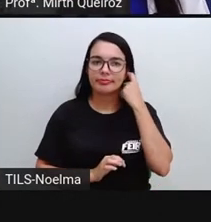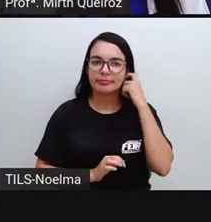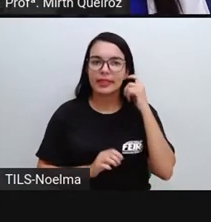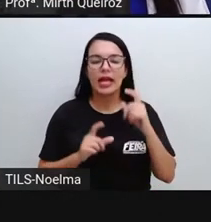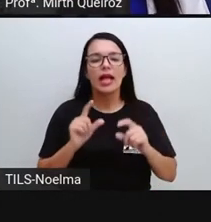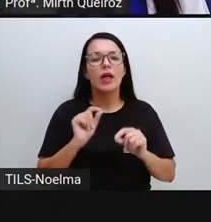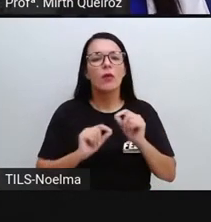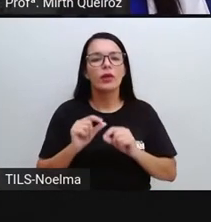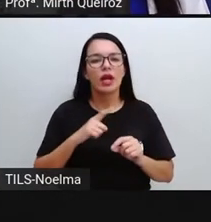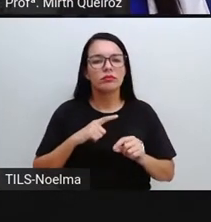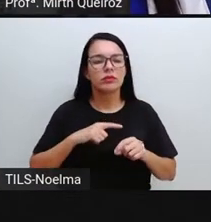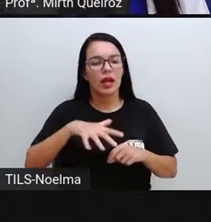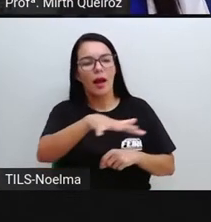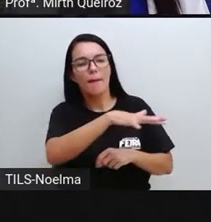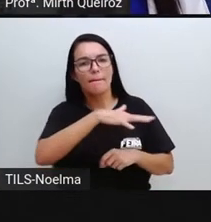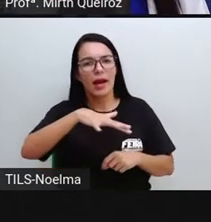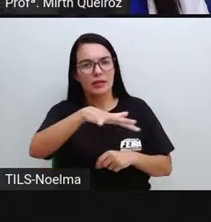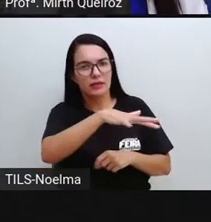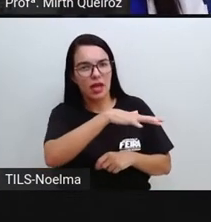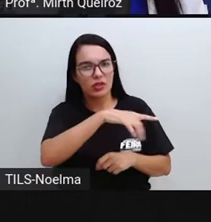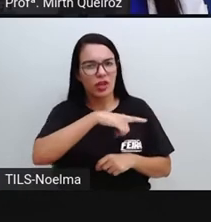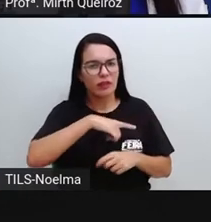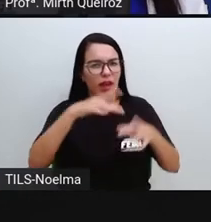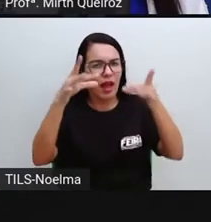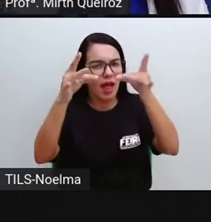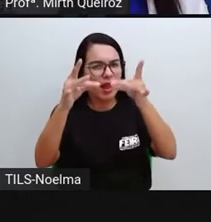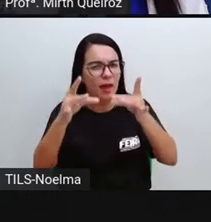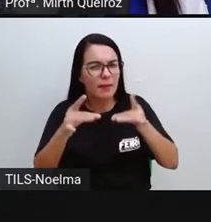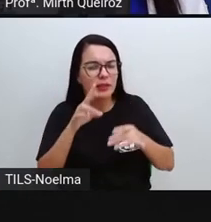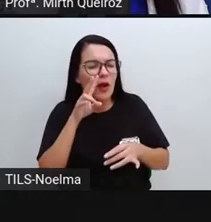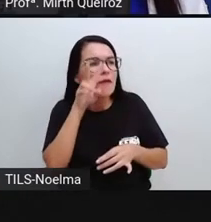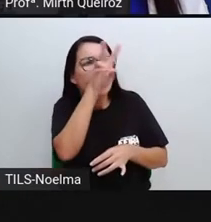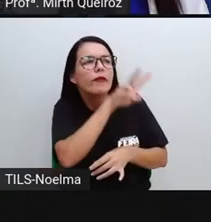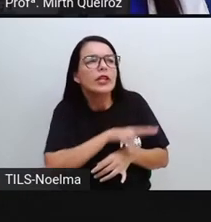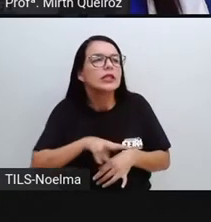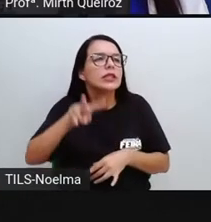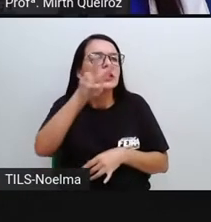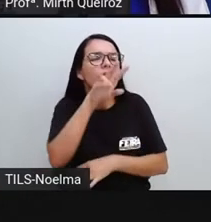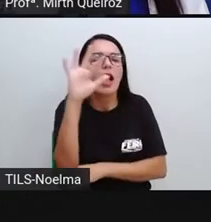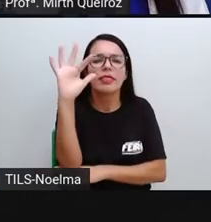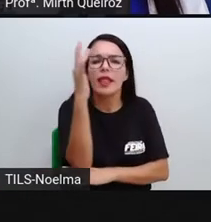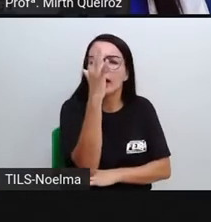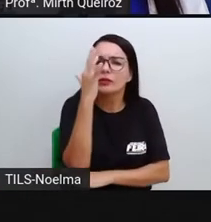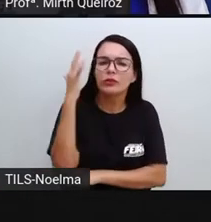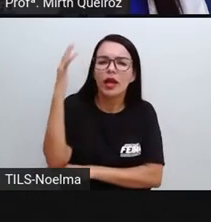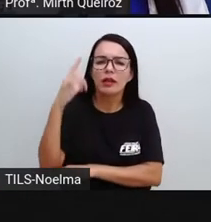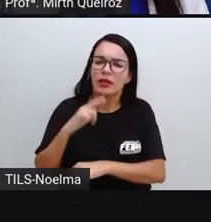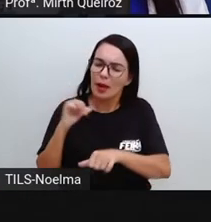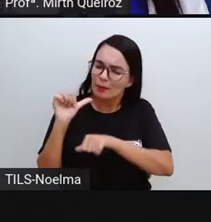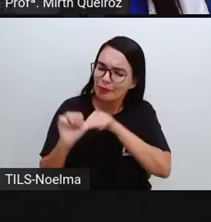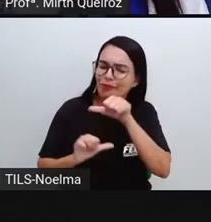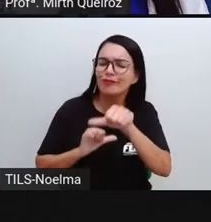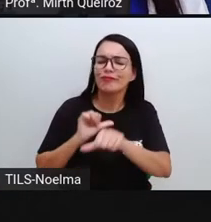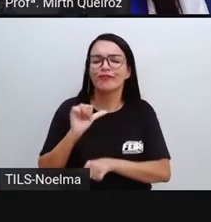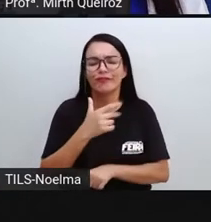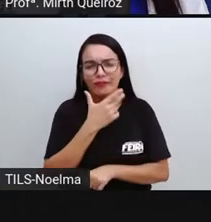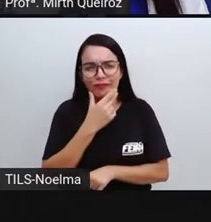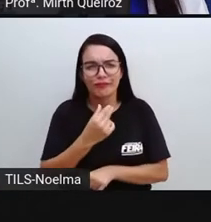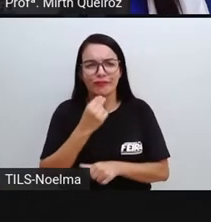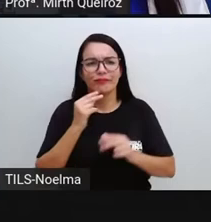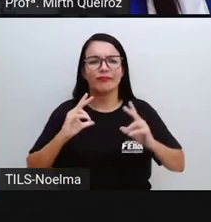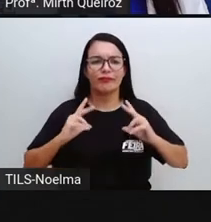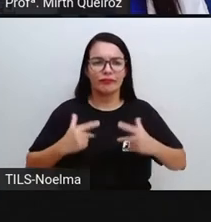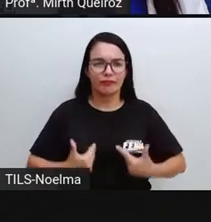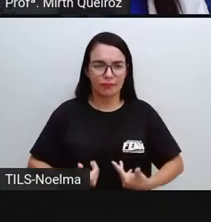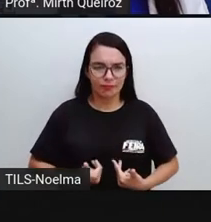Esse tipo de paisagem, nesse tipo de paisagem, os elementos visíveis na natureza são modificados aí pelos seres humanos. Embora a